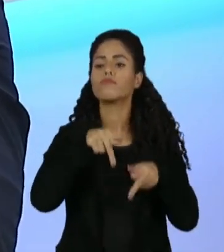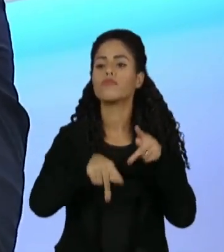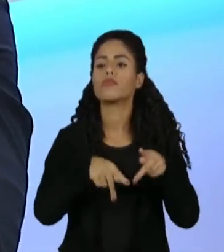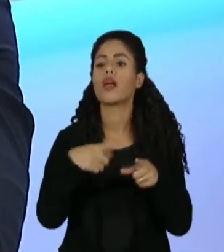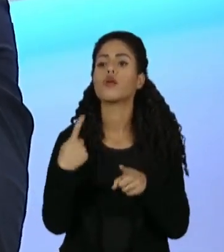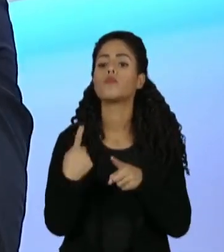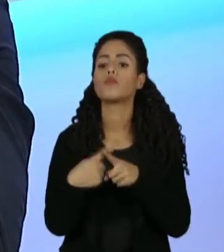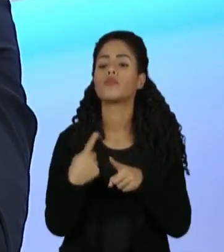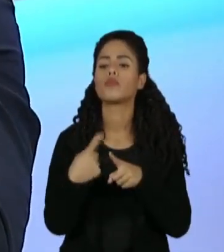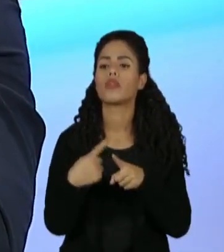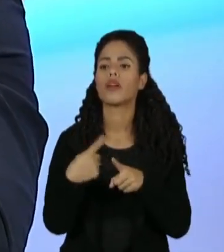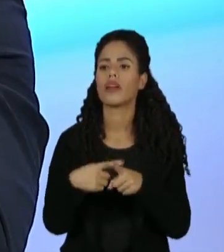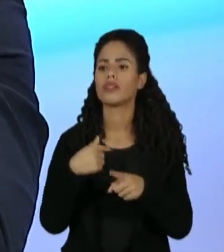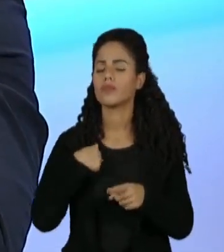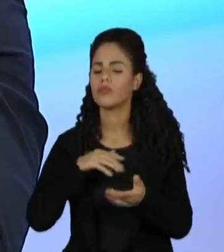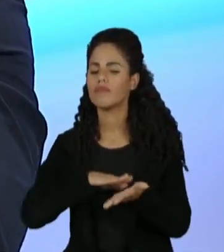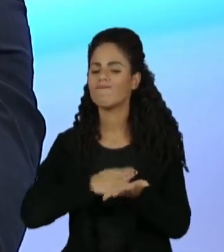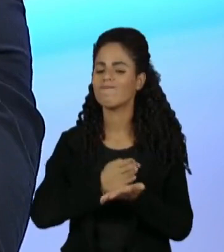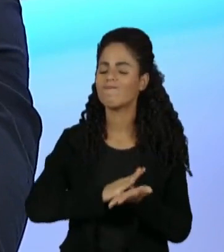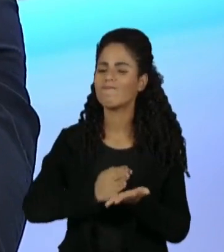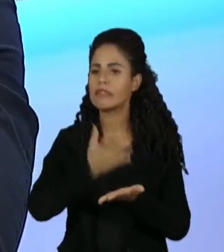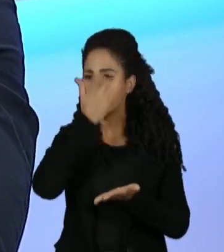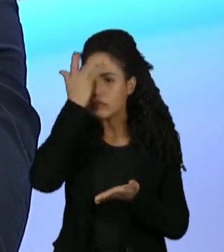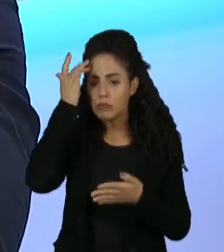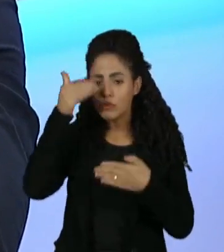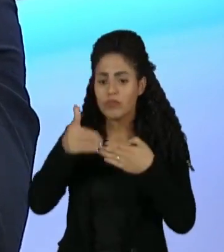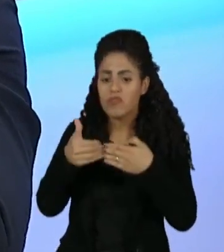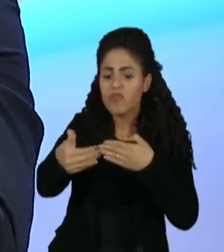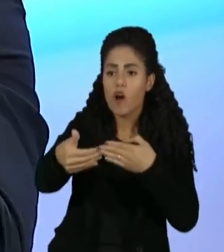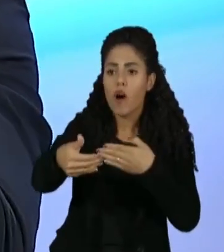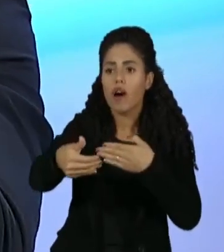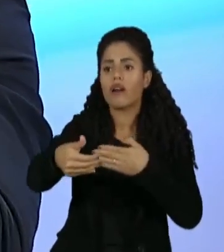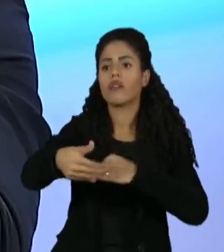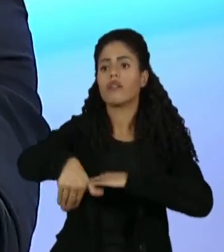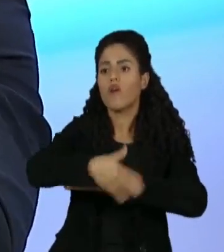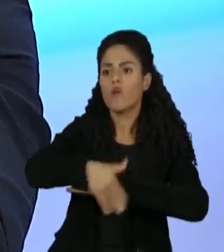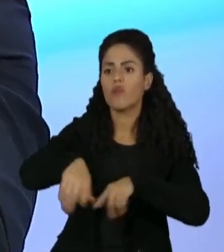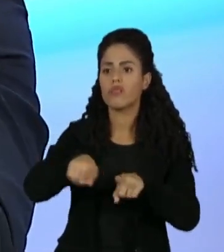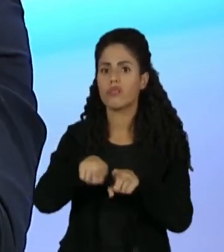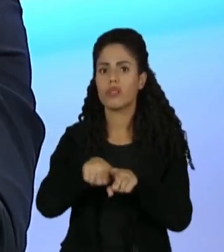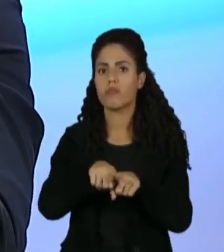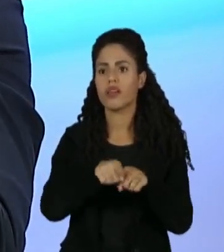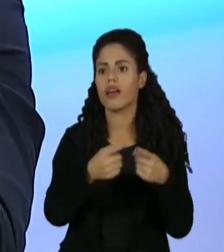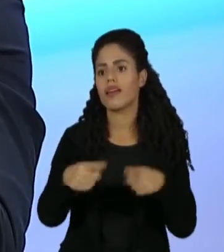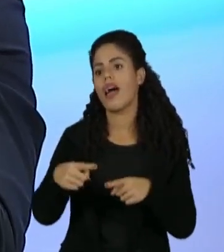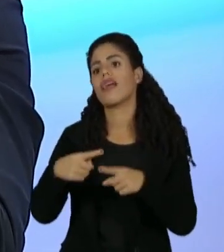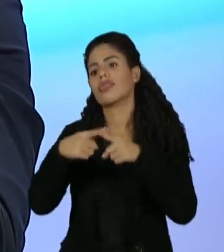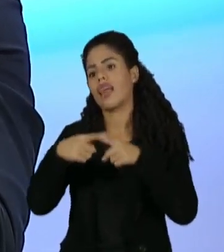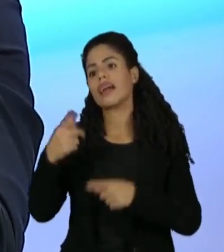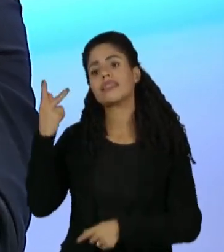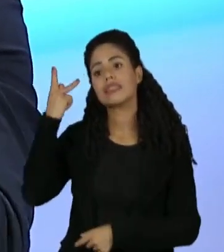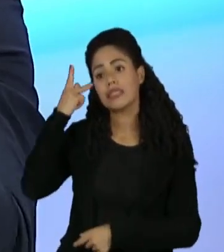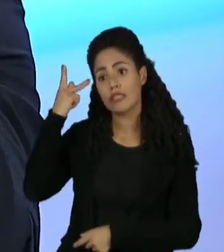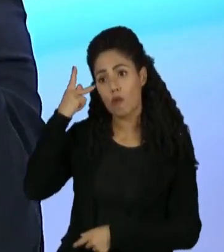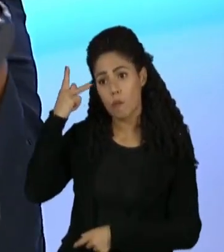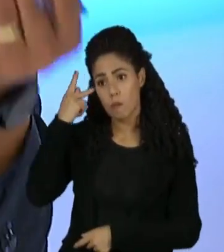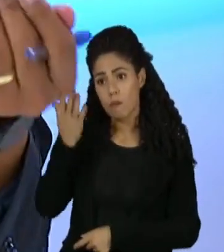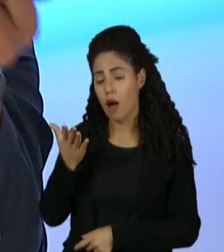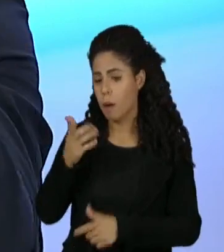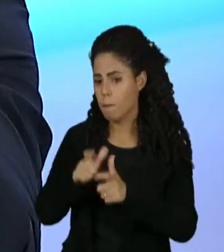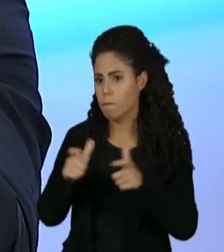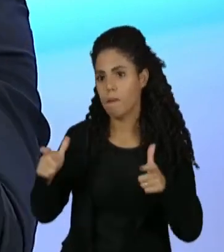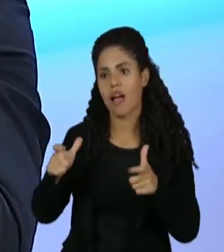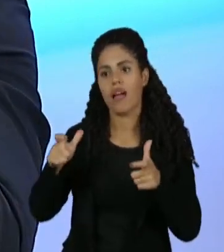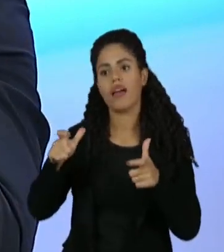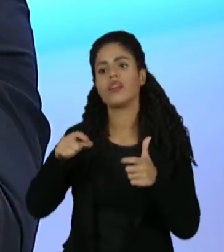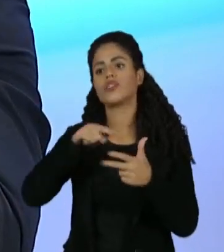porque eu acho que isso incomoda bastante quem está do lado de fora, ou seja, torcedores rivais. A torcida do São Paulo é a terceira maior do país, em mais um